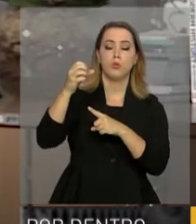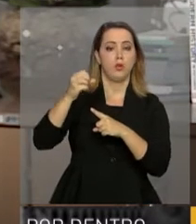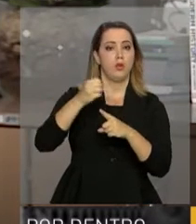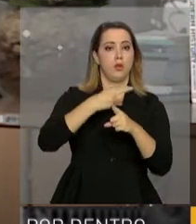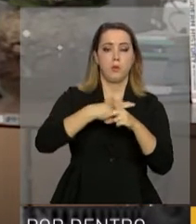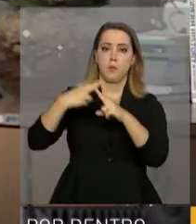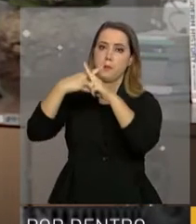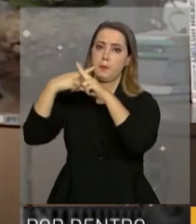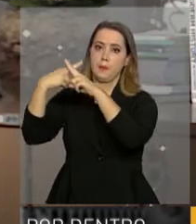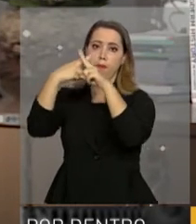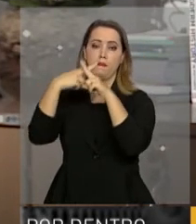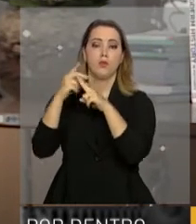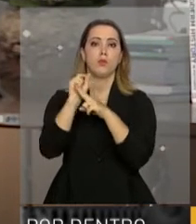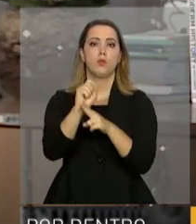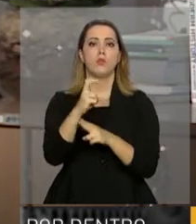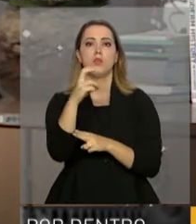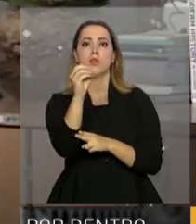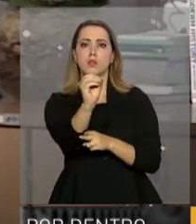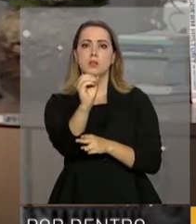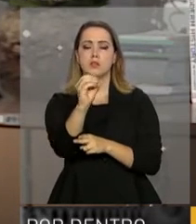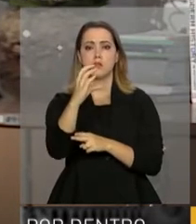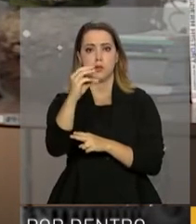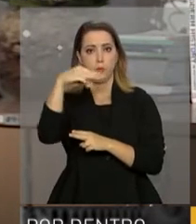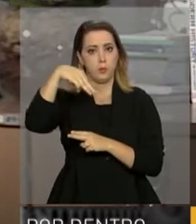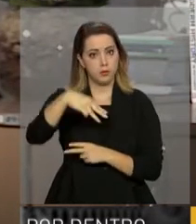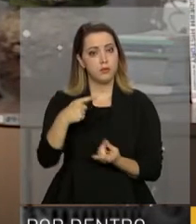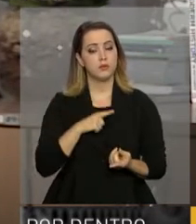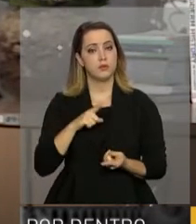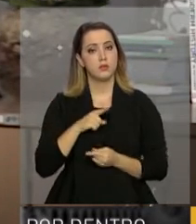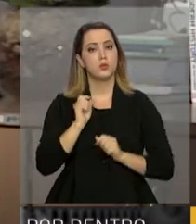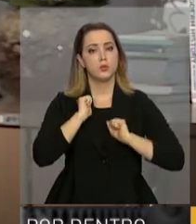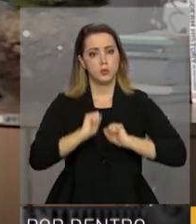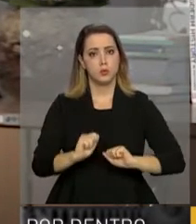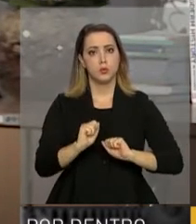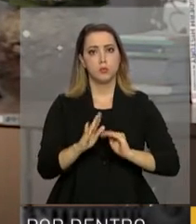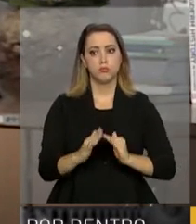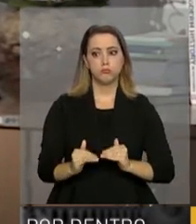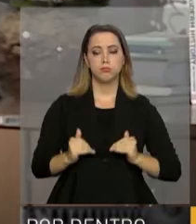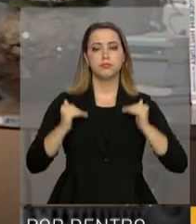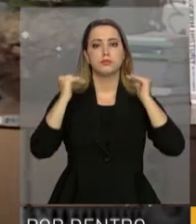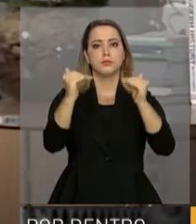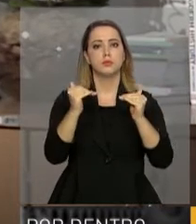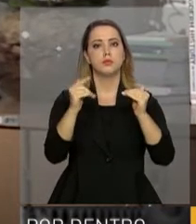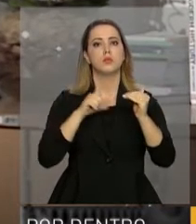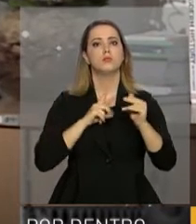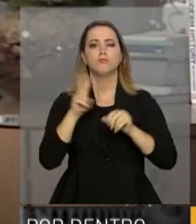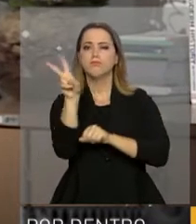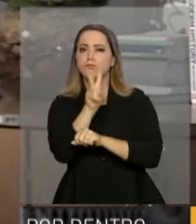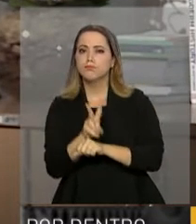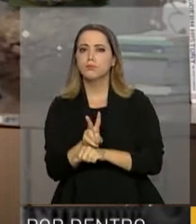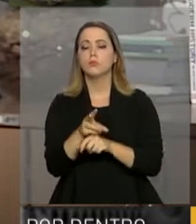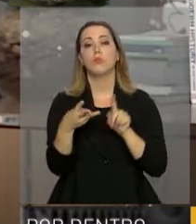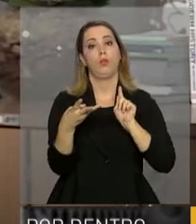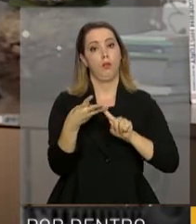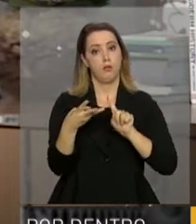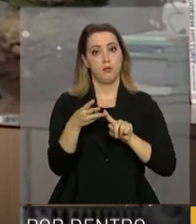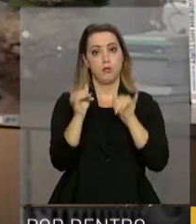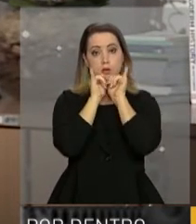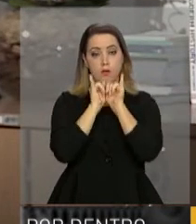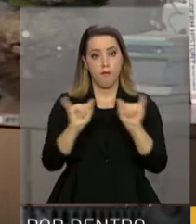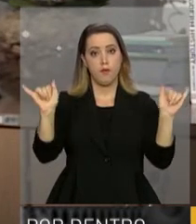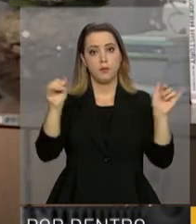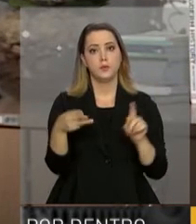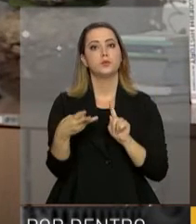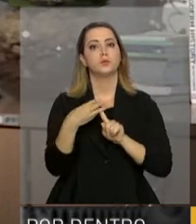Que tem uma resolução de até 50 centímetros e que nos permite dar um salto em termos de monitoramento. Terceiro e último, o